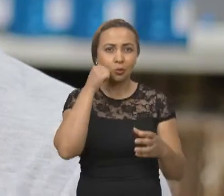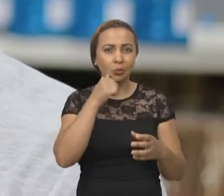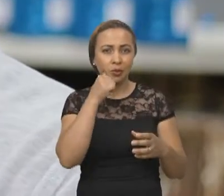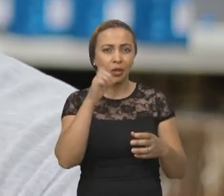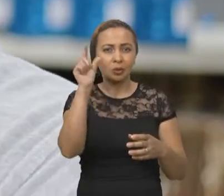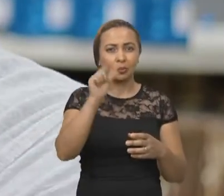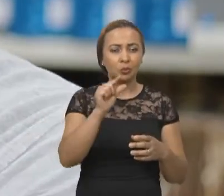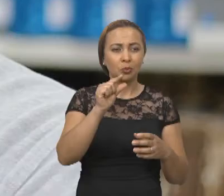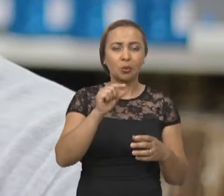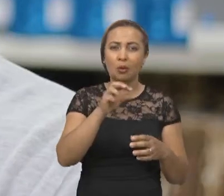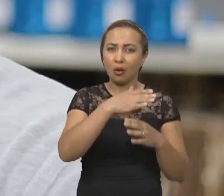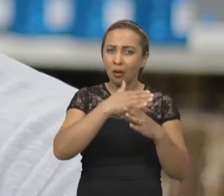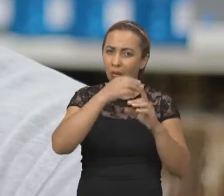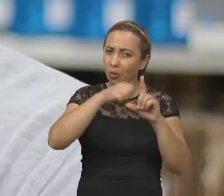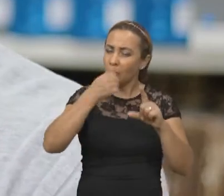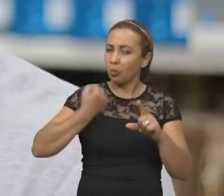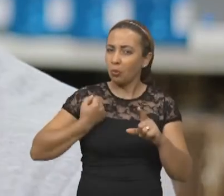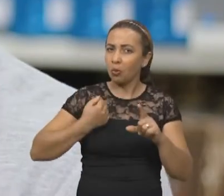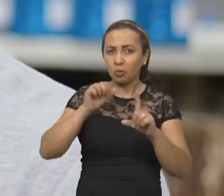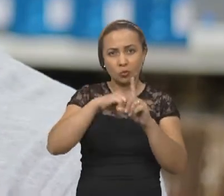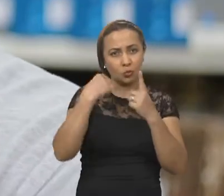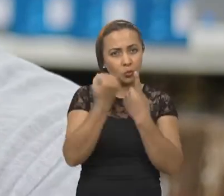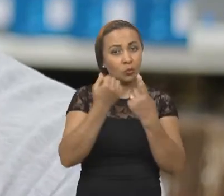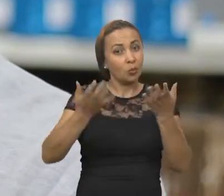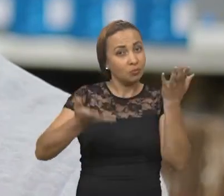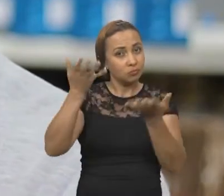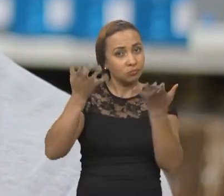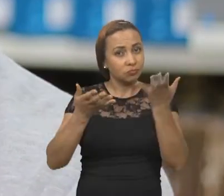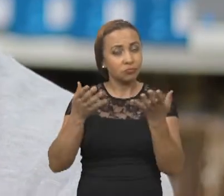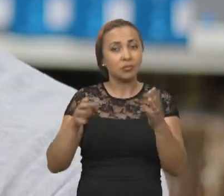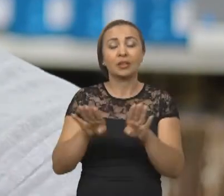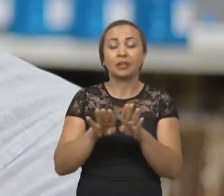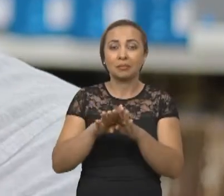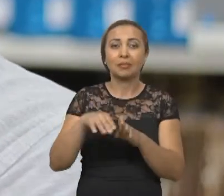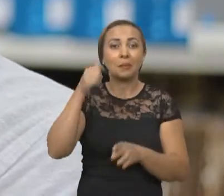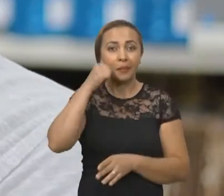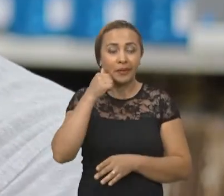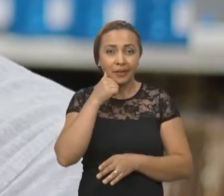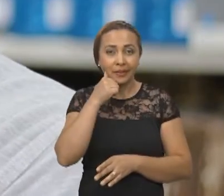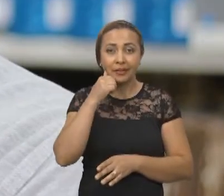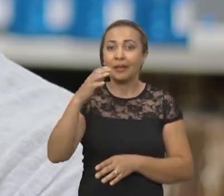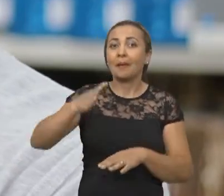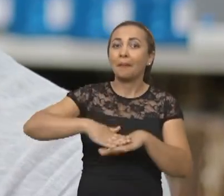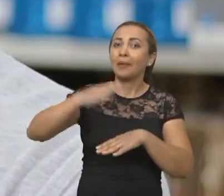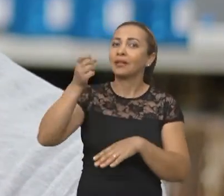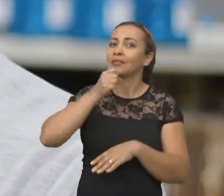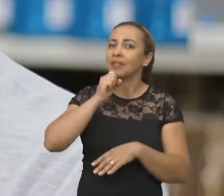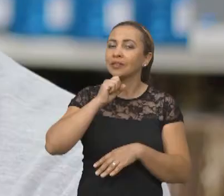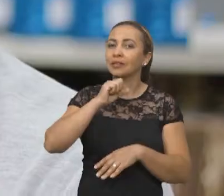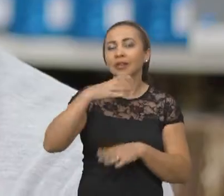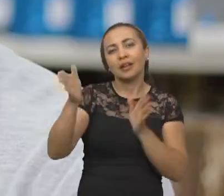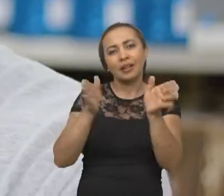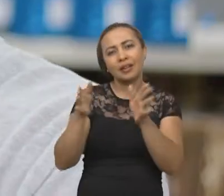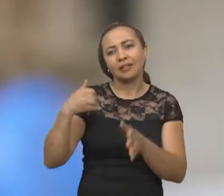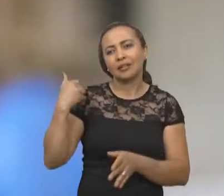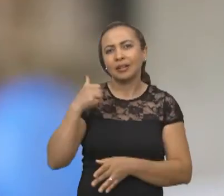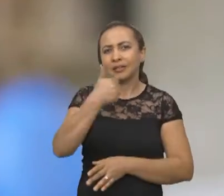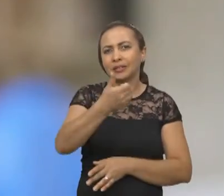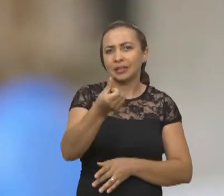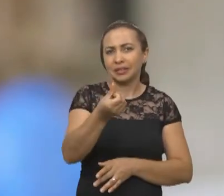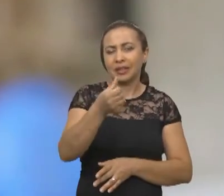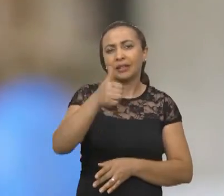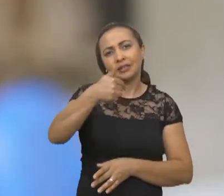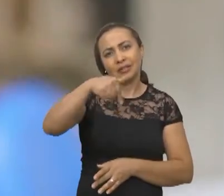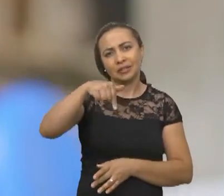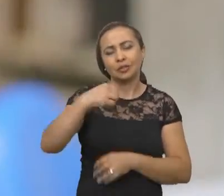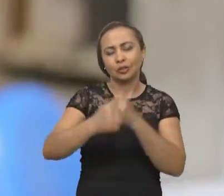nível socioeconômico e mais jovens, e dos adolescentes também do sexo feminino e dos mais velhos, entre 16 e 17 anos, que é